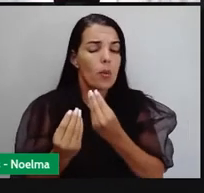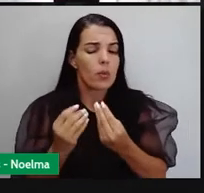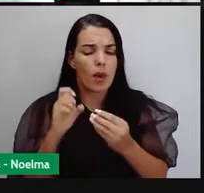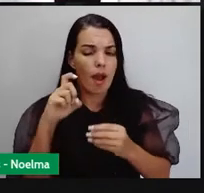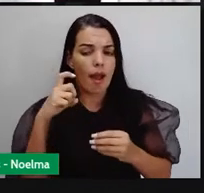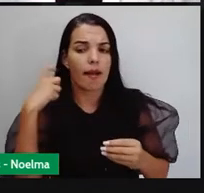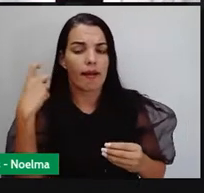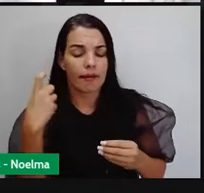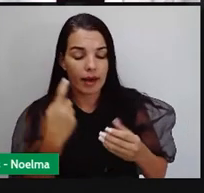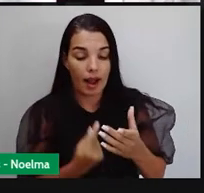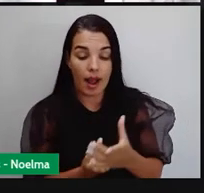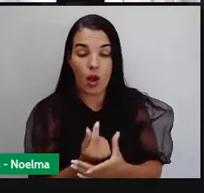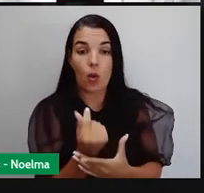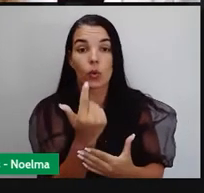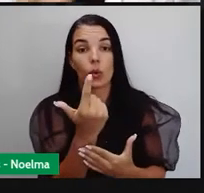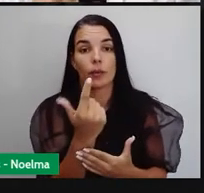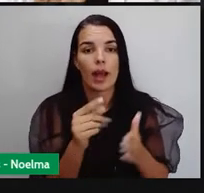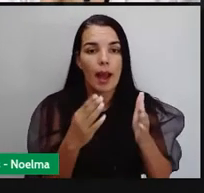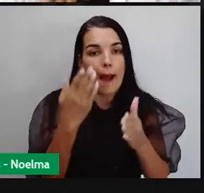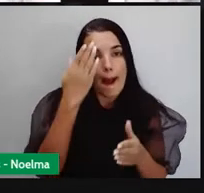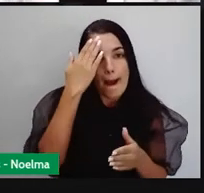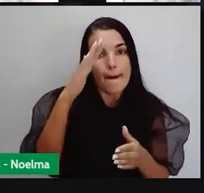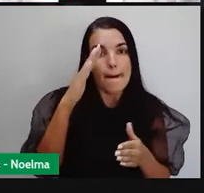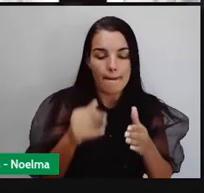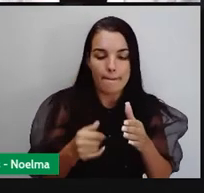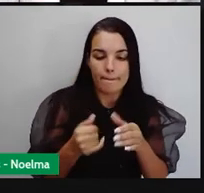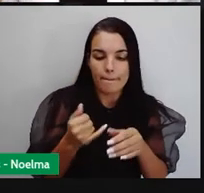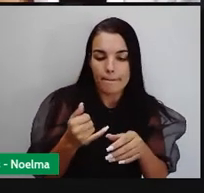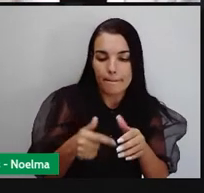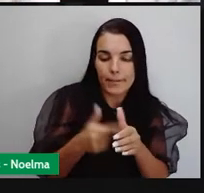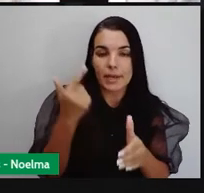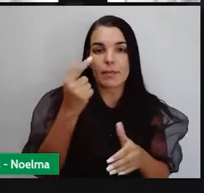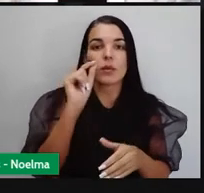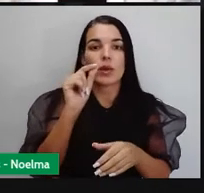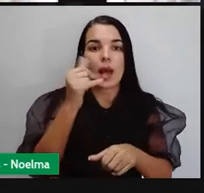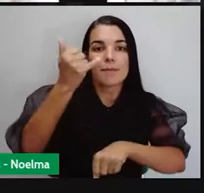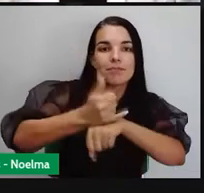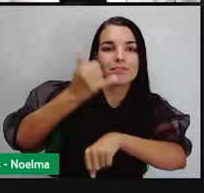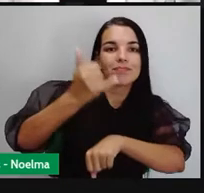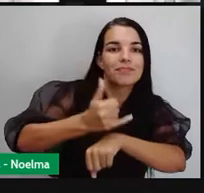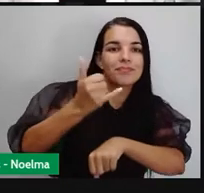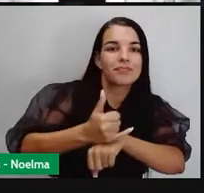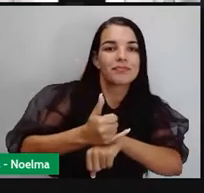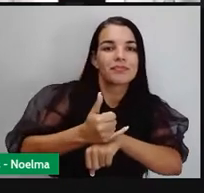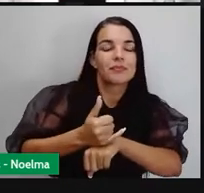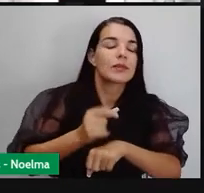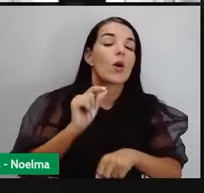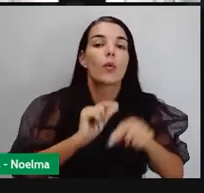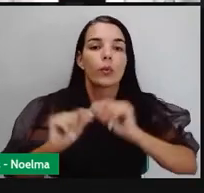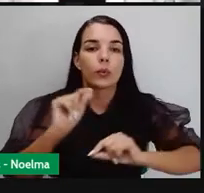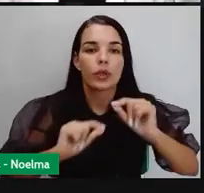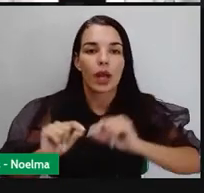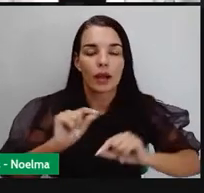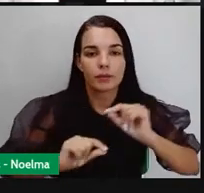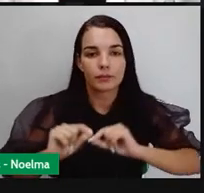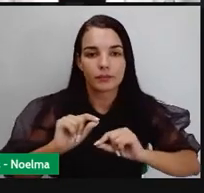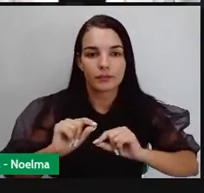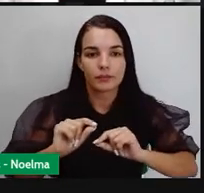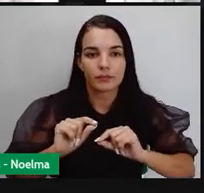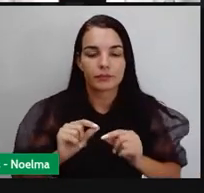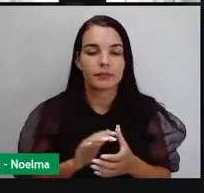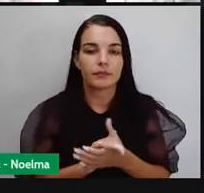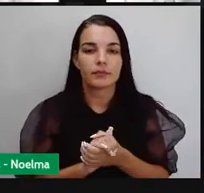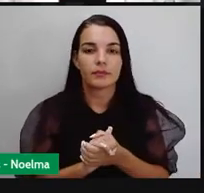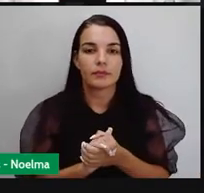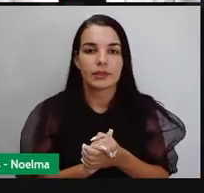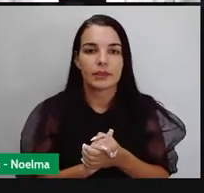a primeira, a mais importante, era o chamado metalismo. Que doutrina é essa? O metalismo era uma